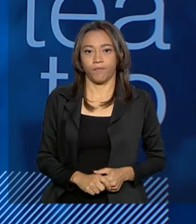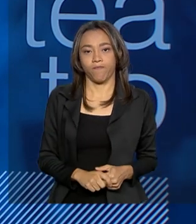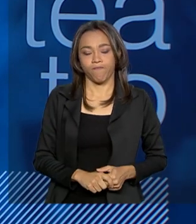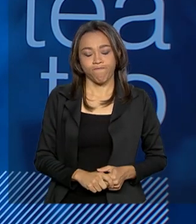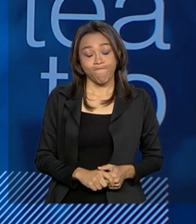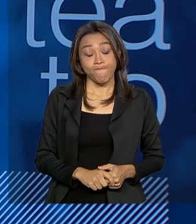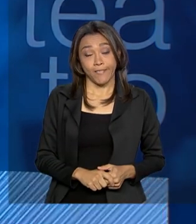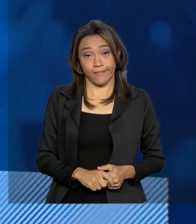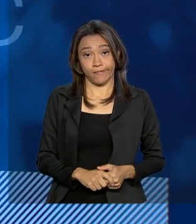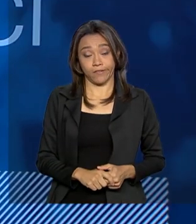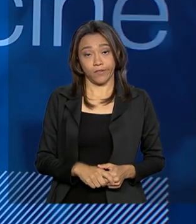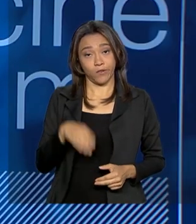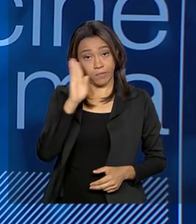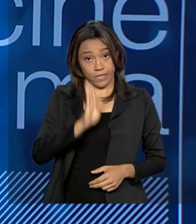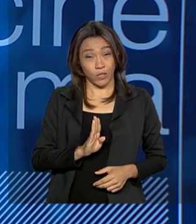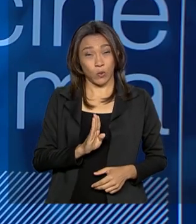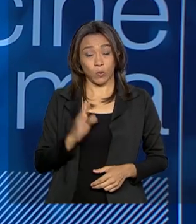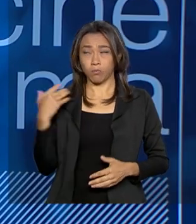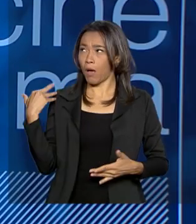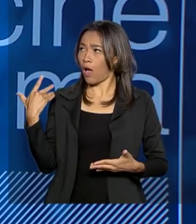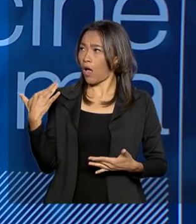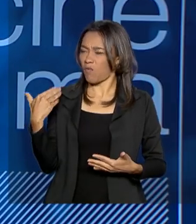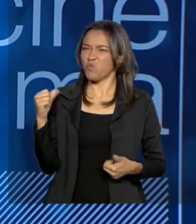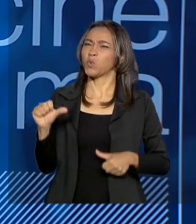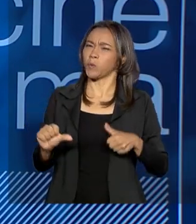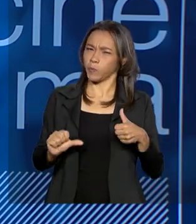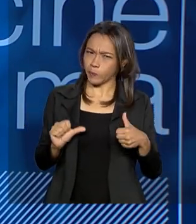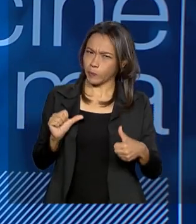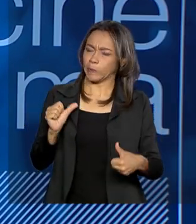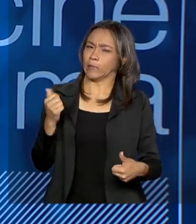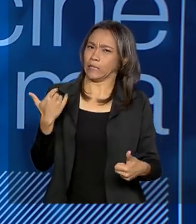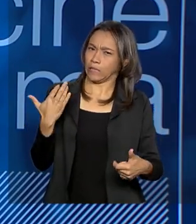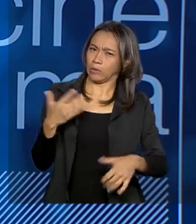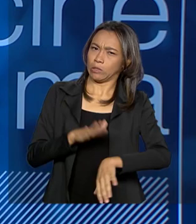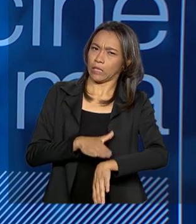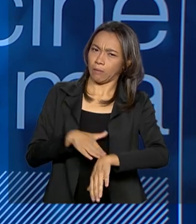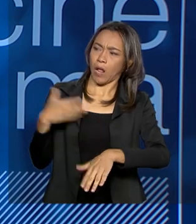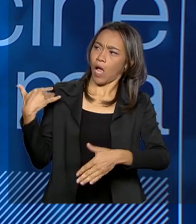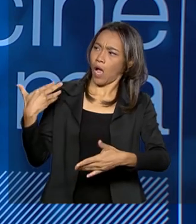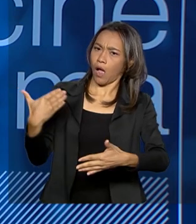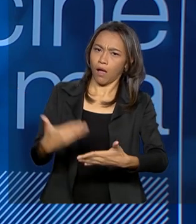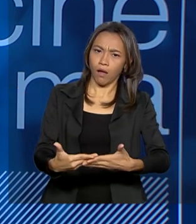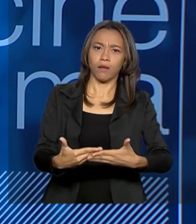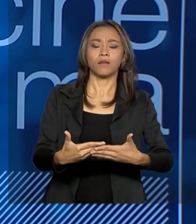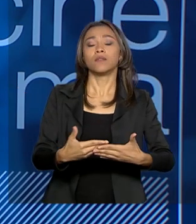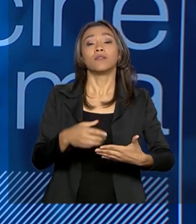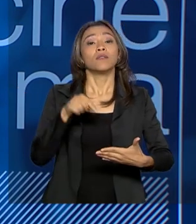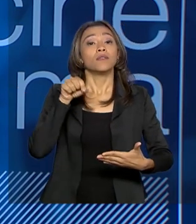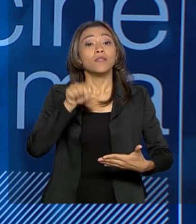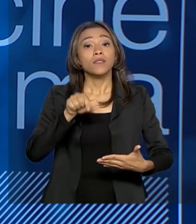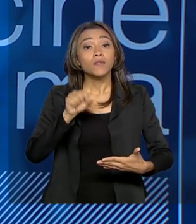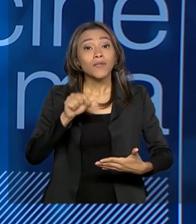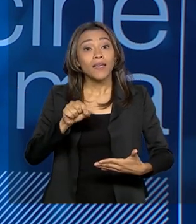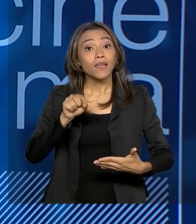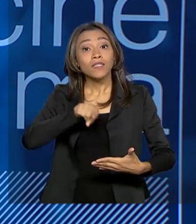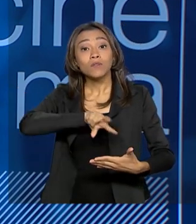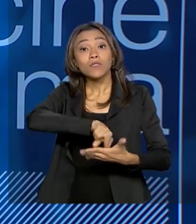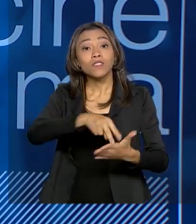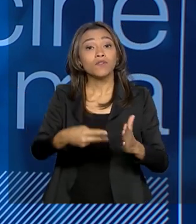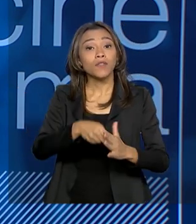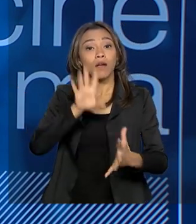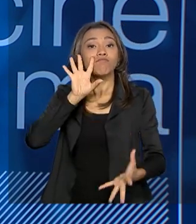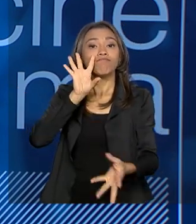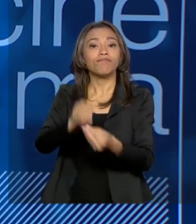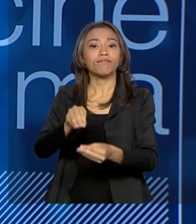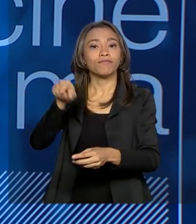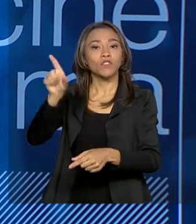O Brasil mudou muito nos últimos tempos. Esses anseios encontraram a tradução na eleição do presidente Jair Bolsonaro.